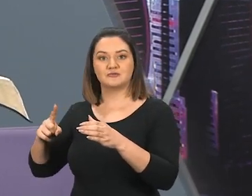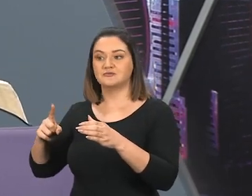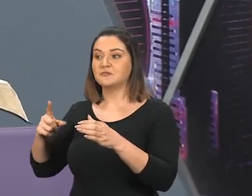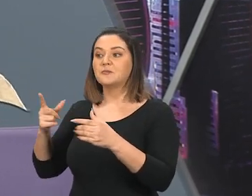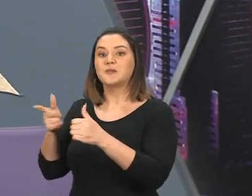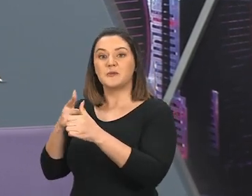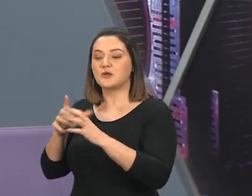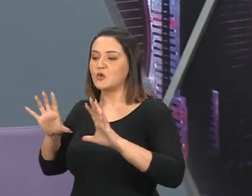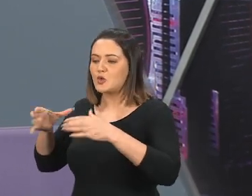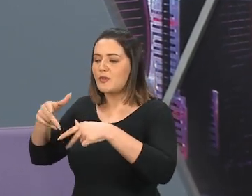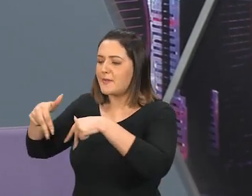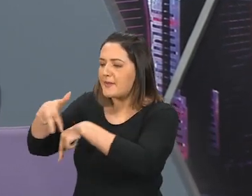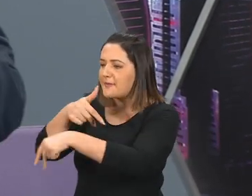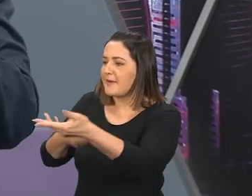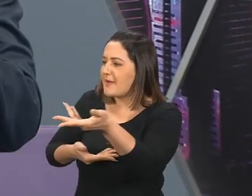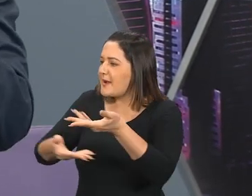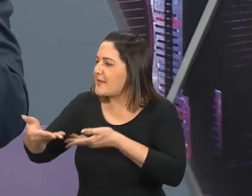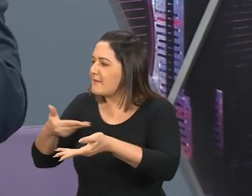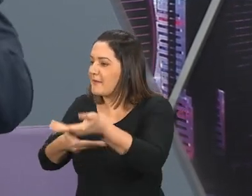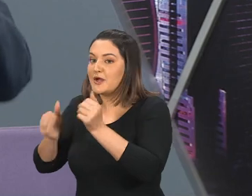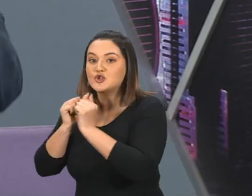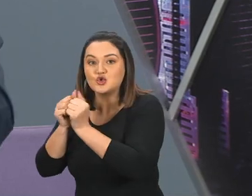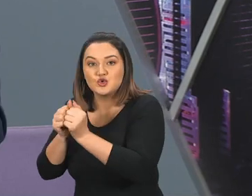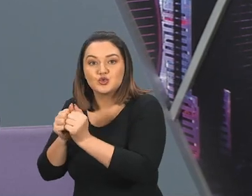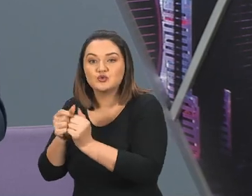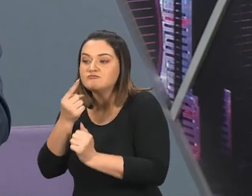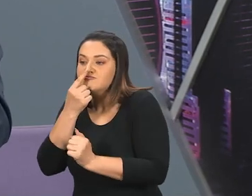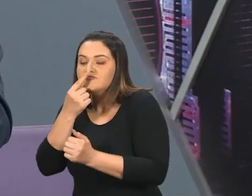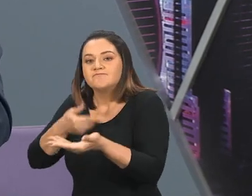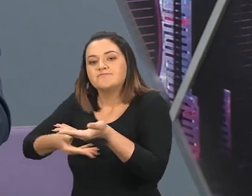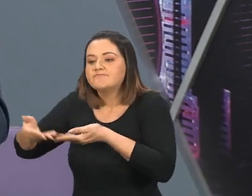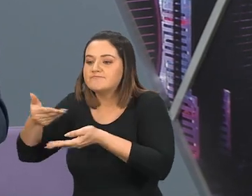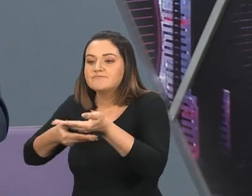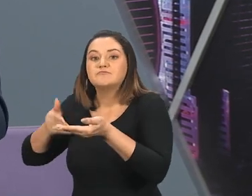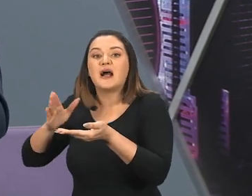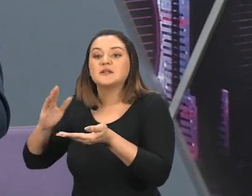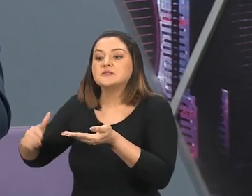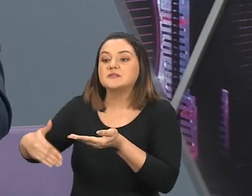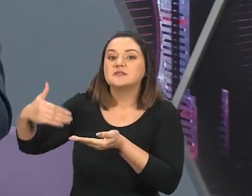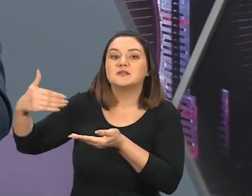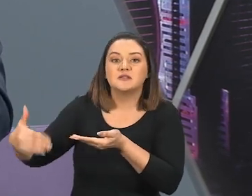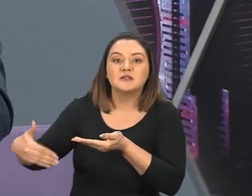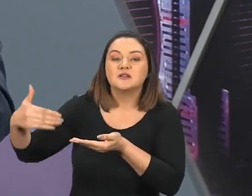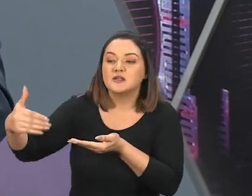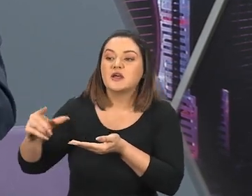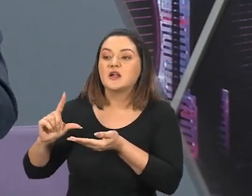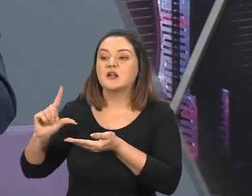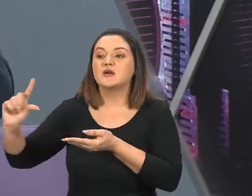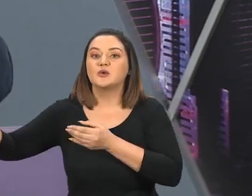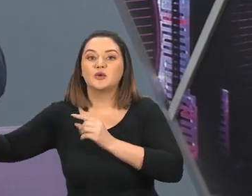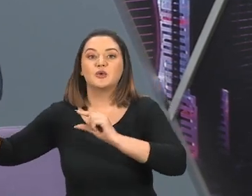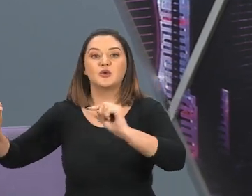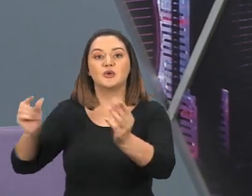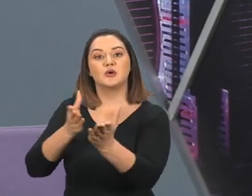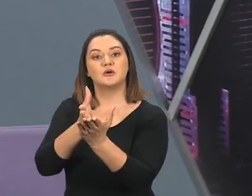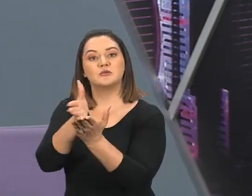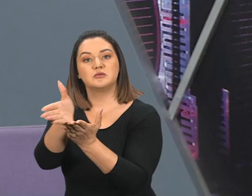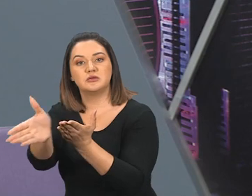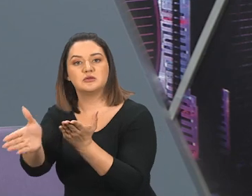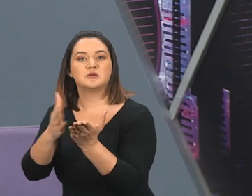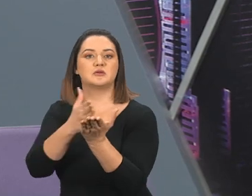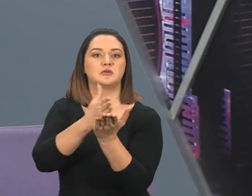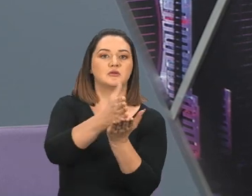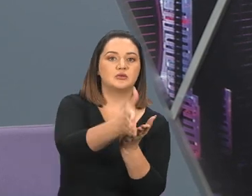não eram dos nossos. Você entendeu isso? Veja, o apóstolo São João, Esse que escreveu o primeiro João, É o mesmo que escreveu o